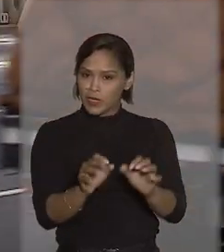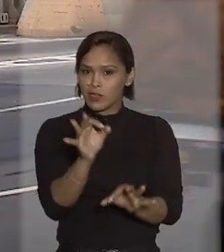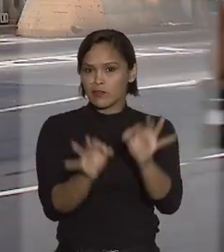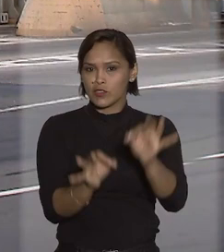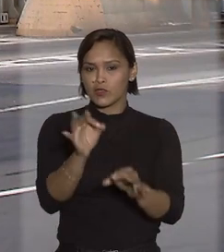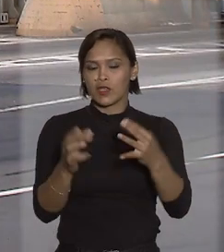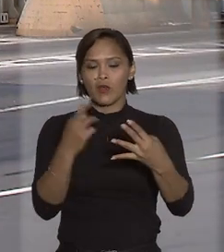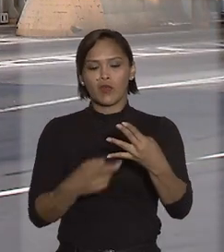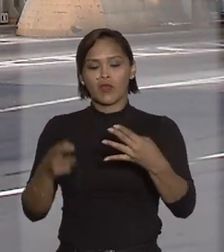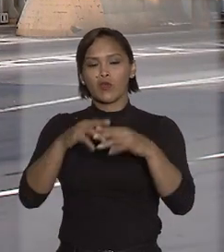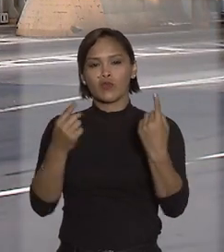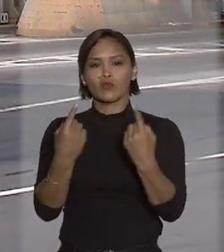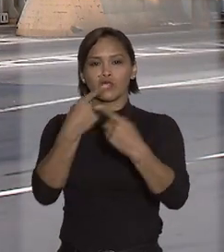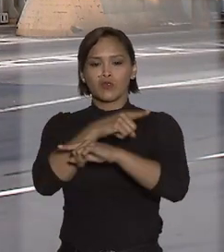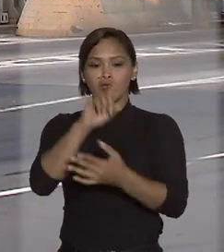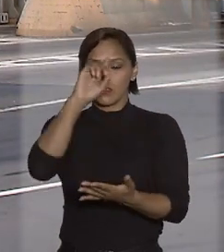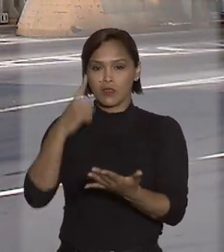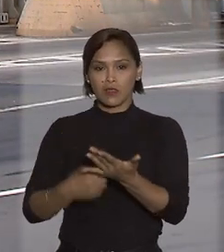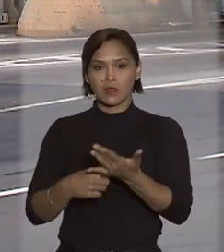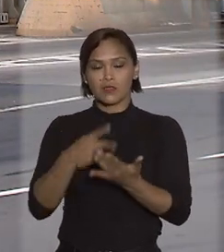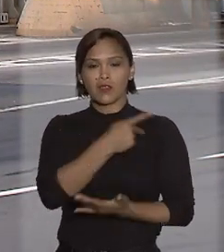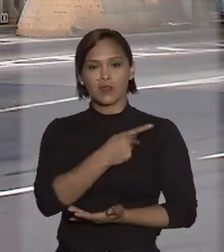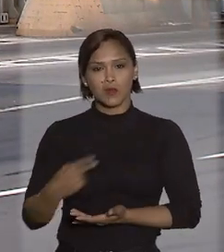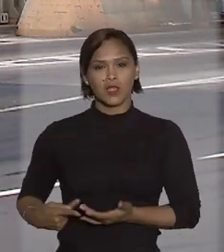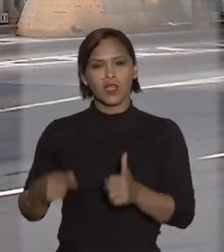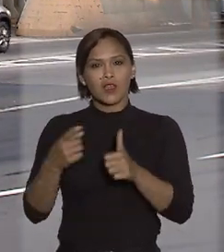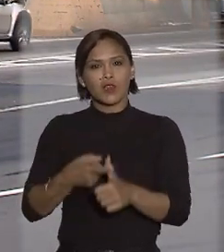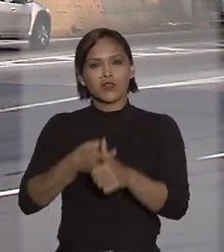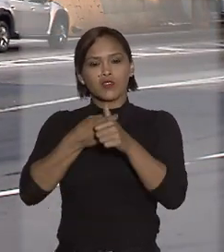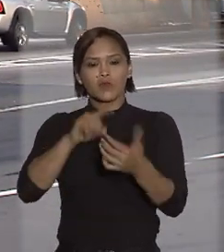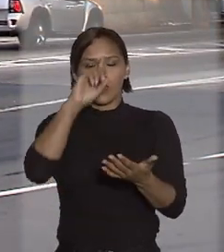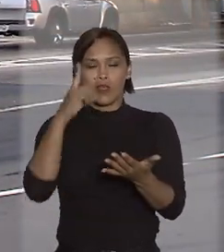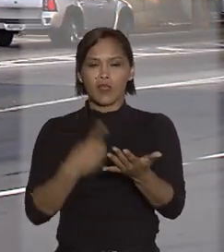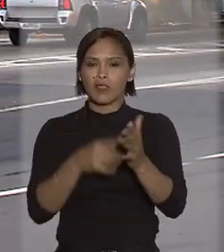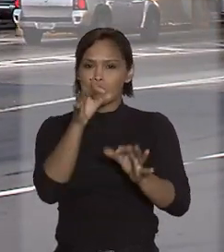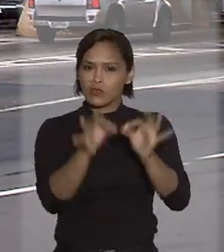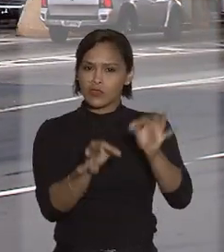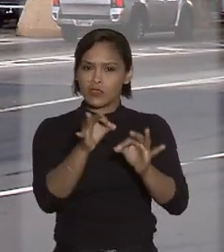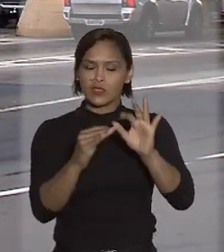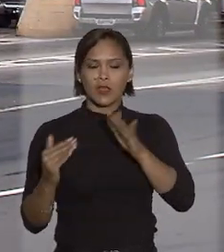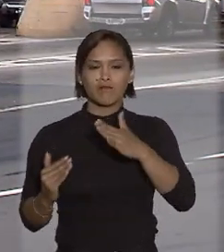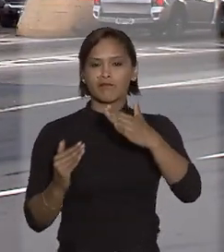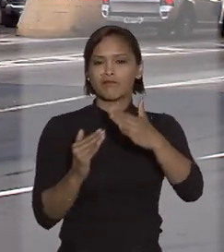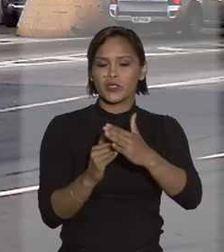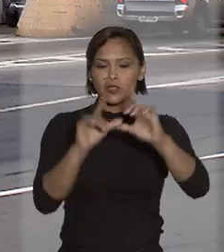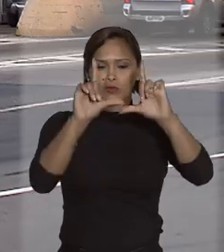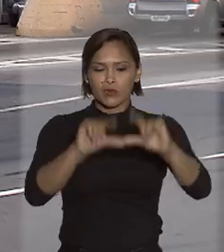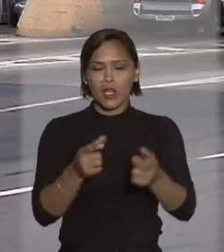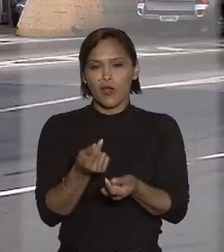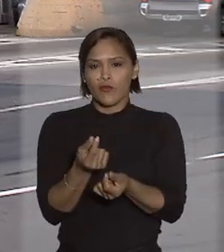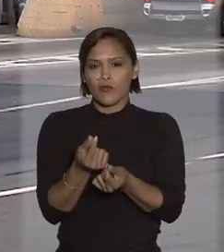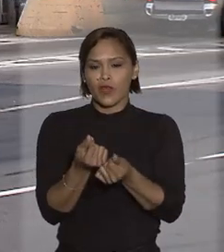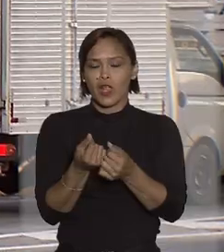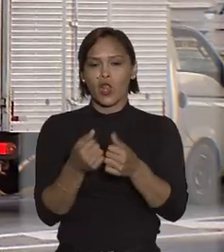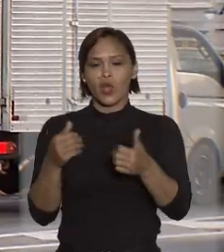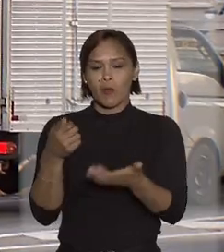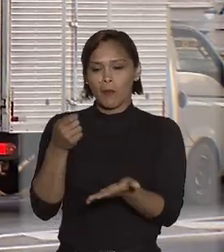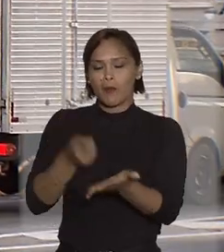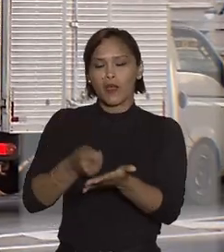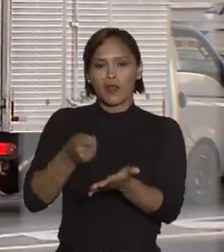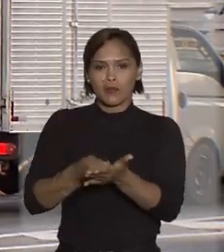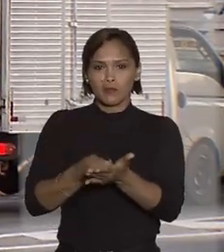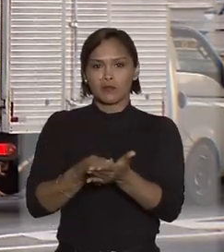o recurso contra a decisão do presidente, que suspendeu decisão judicial que impedia a redução da tarifa de pedágio